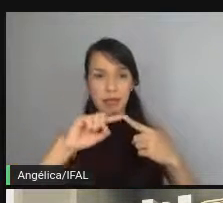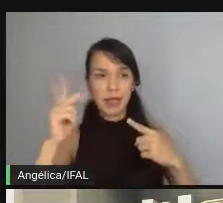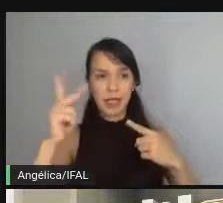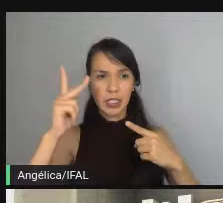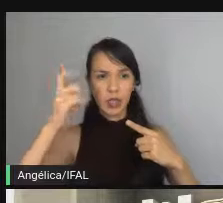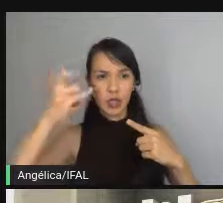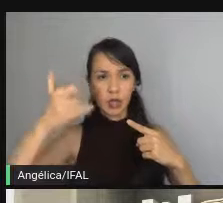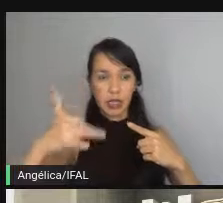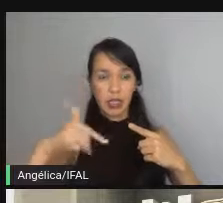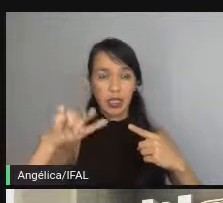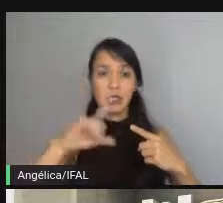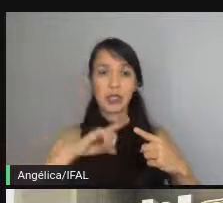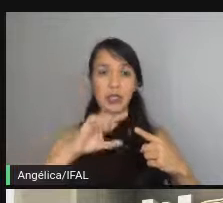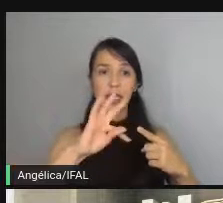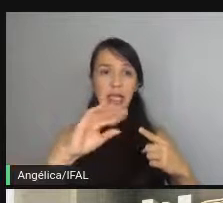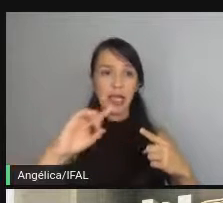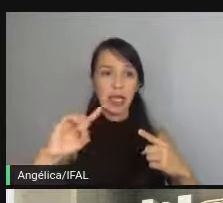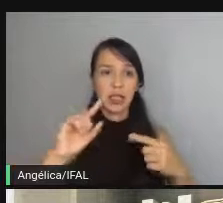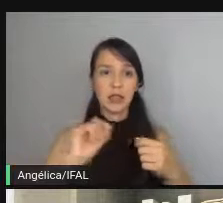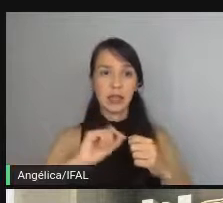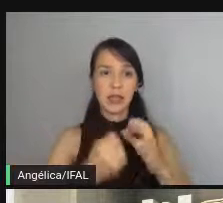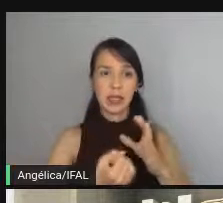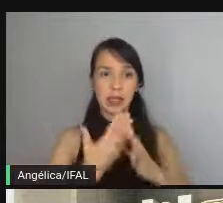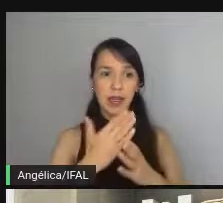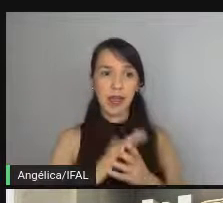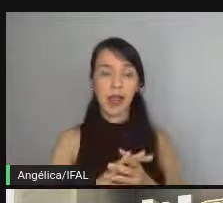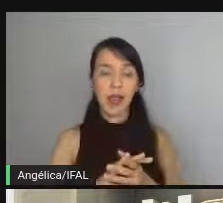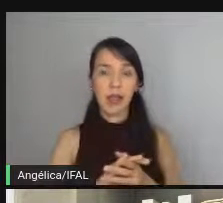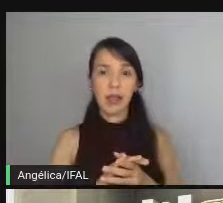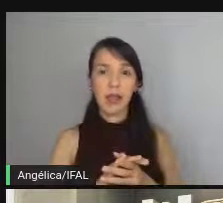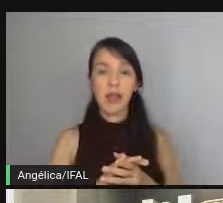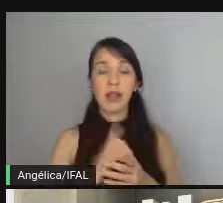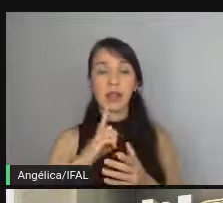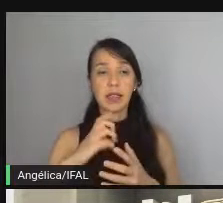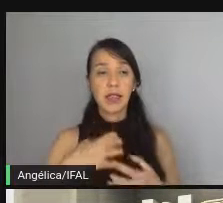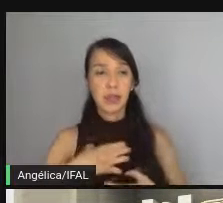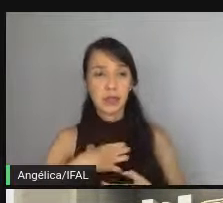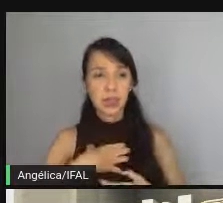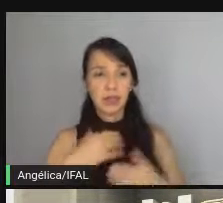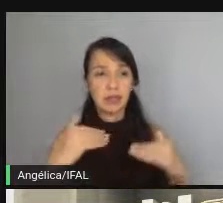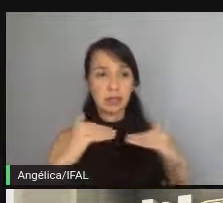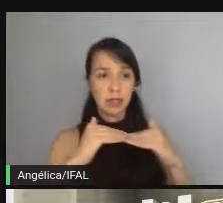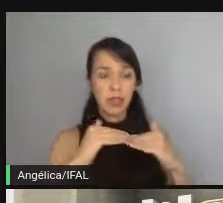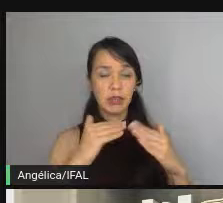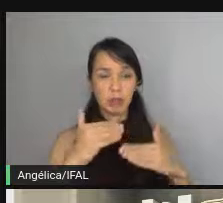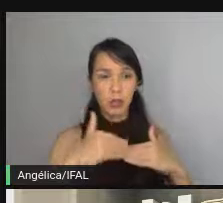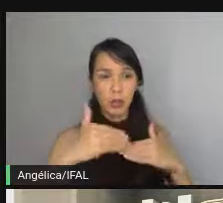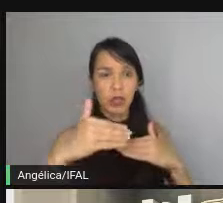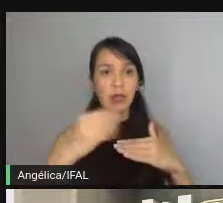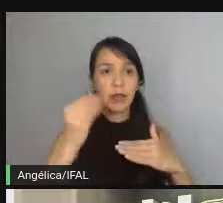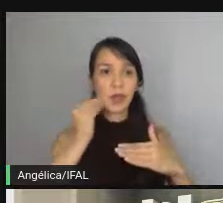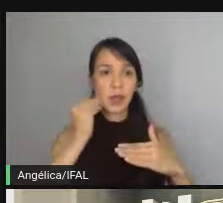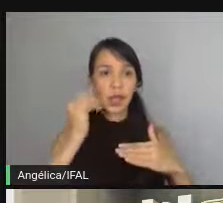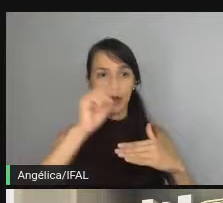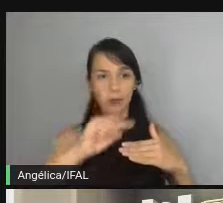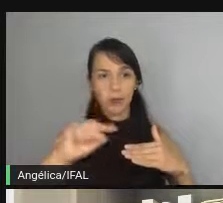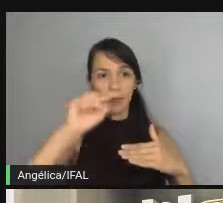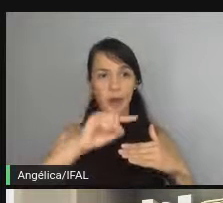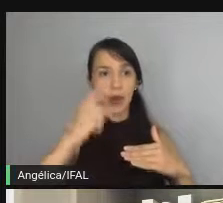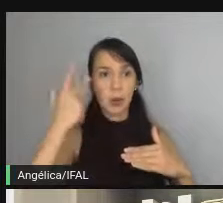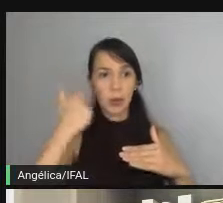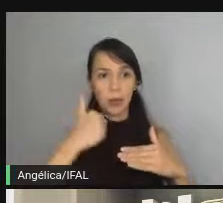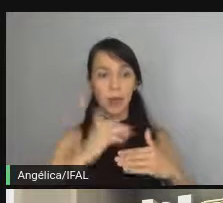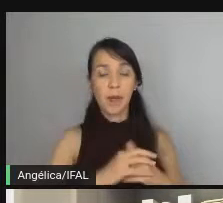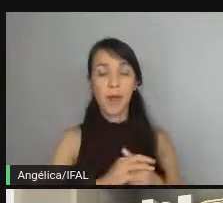o BDD a gente tem que criar essas histórias que façam sentido e uma sequência para que o teste rode a gente já pode